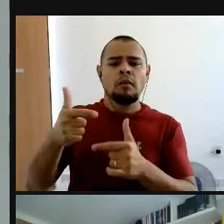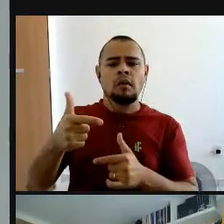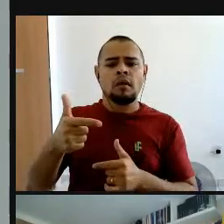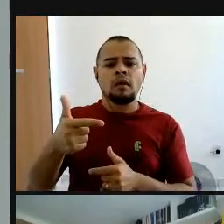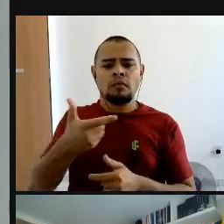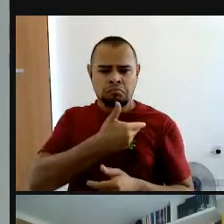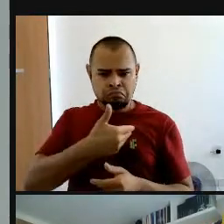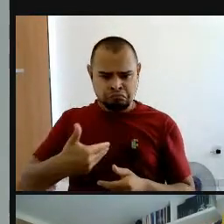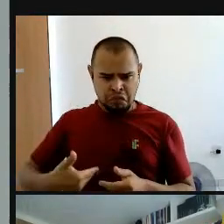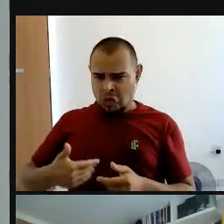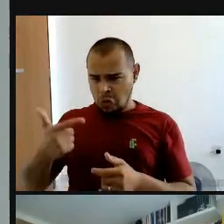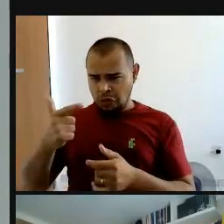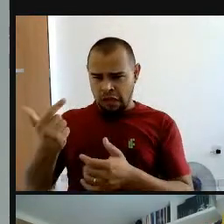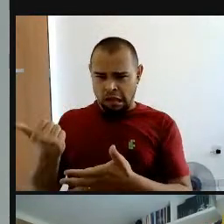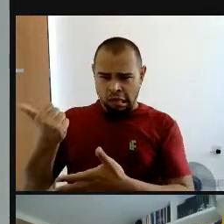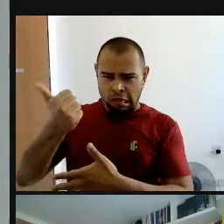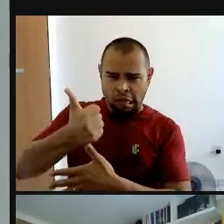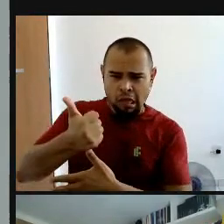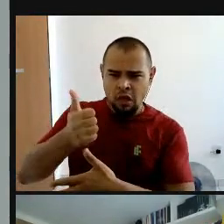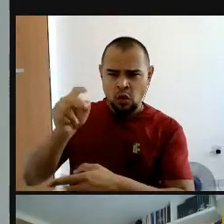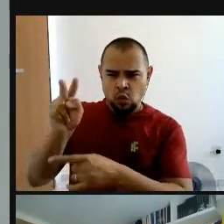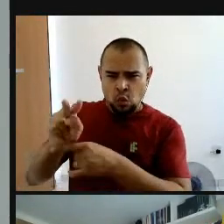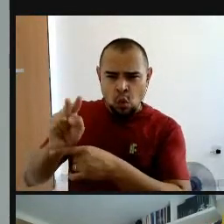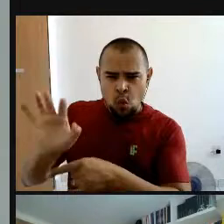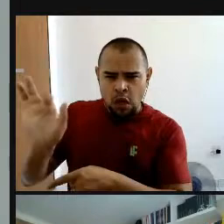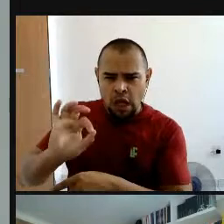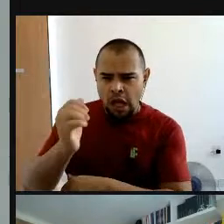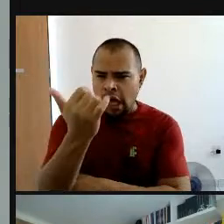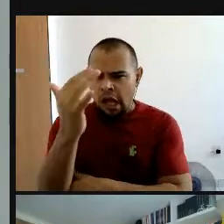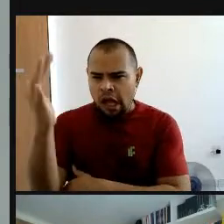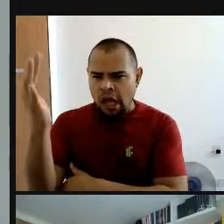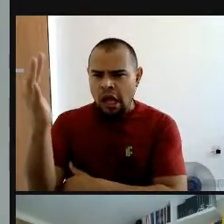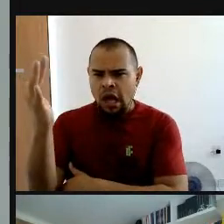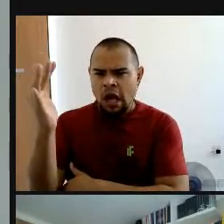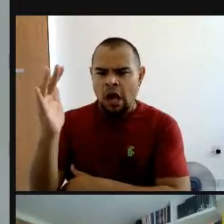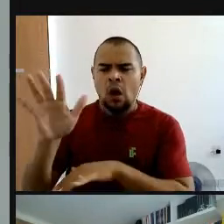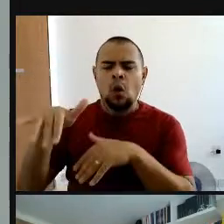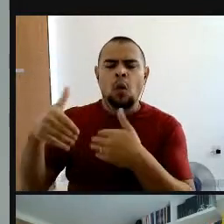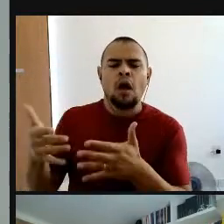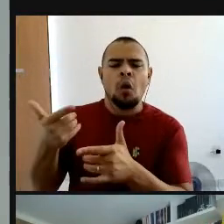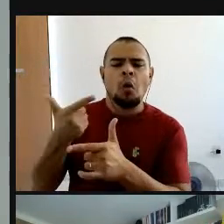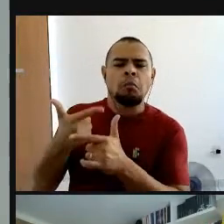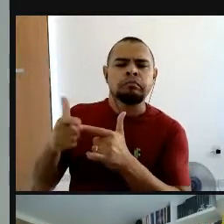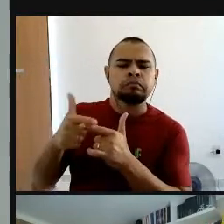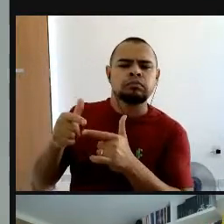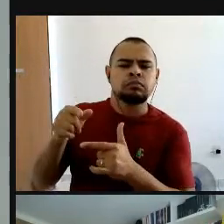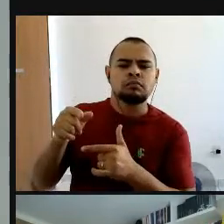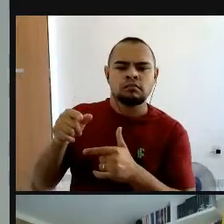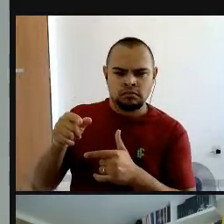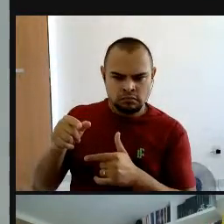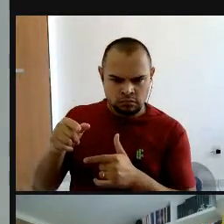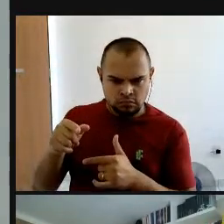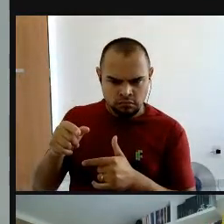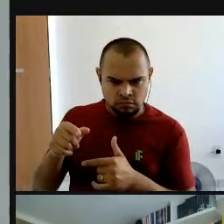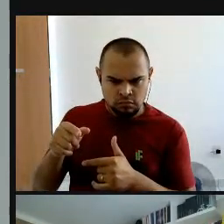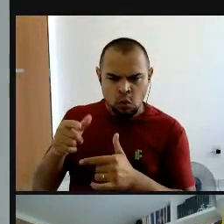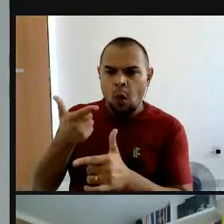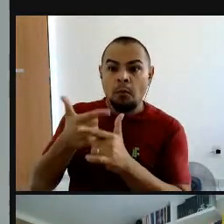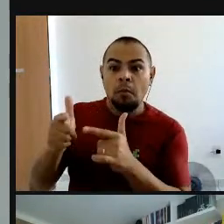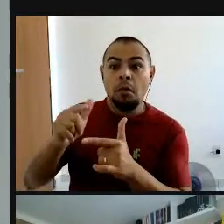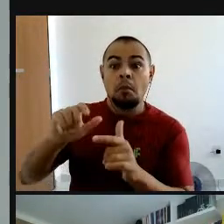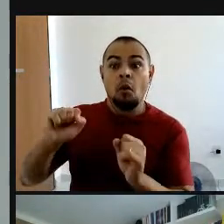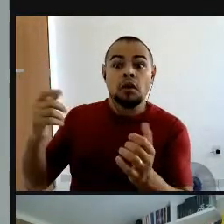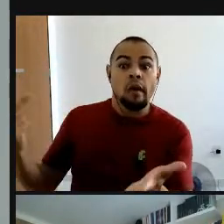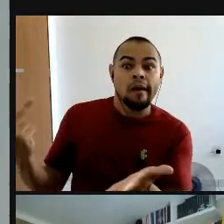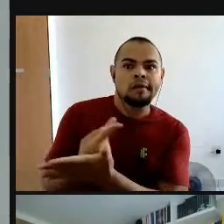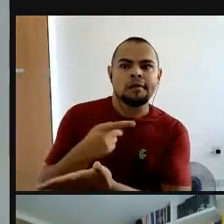não tem prioridade, o meio ambiente, a sustentabilidade, nessa produção de plástico, descarte de forma inadequada, inadequada dos mínimos,